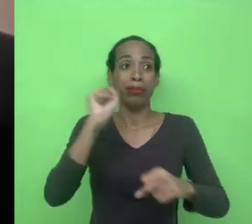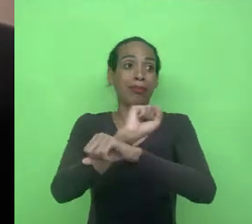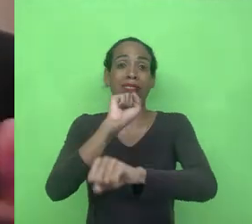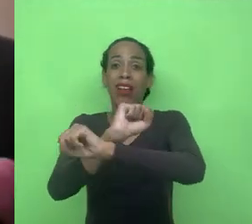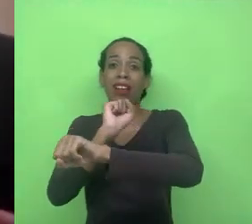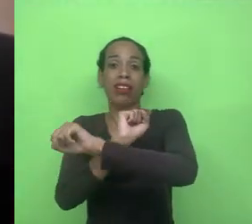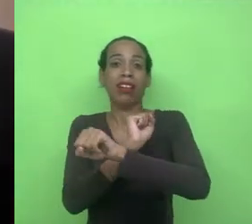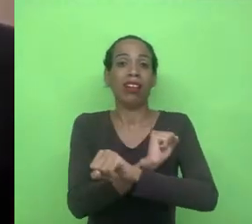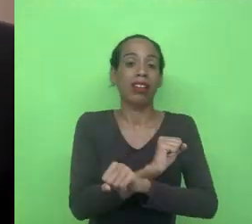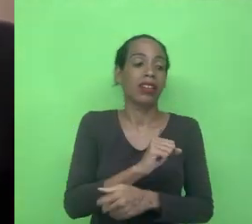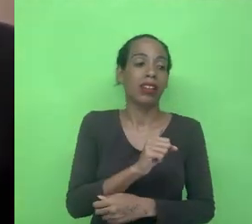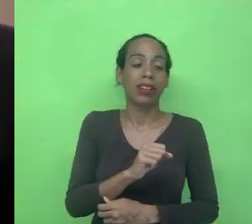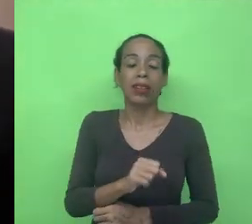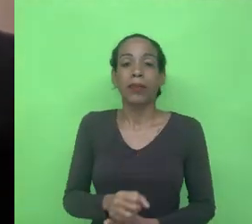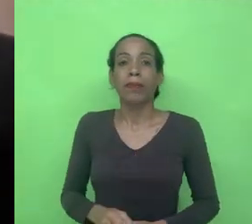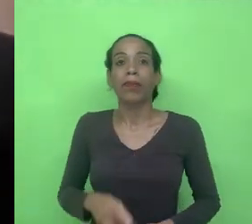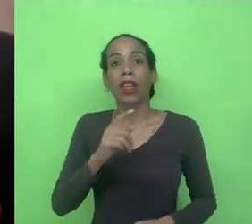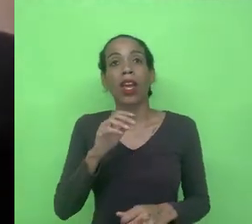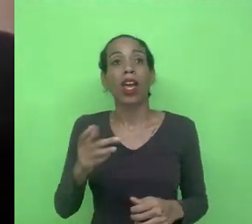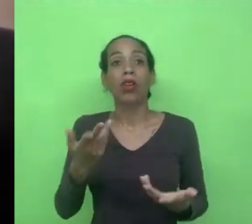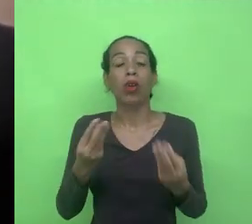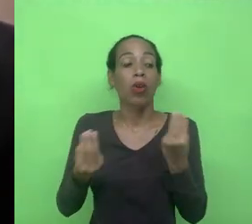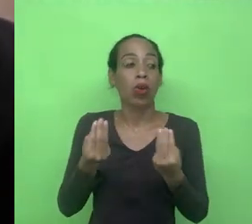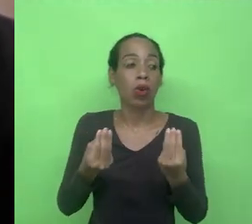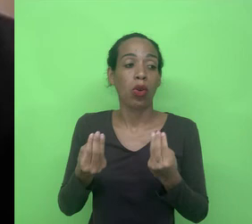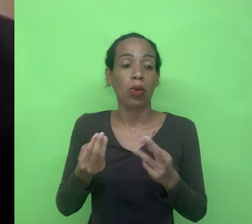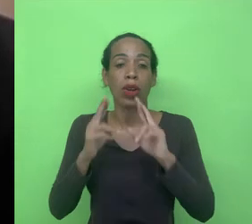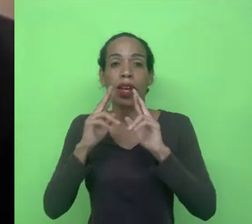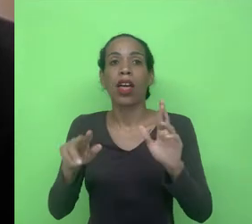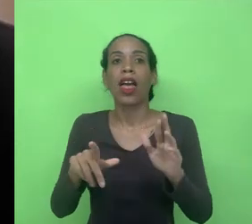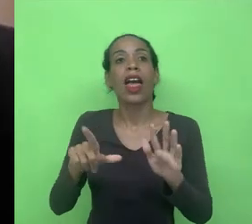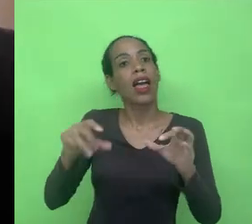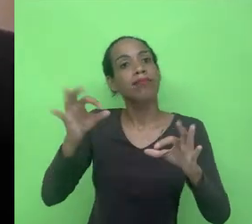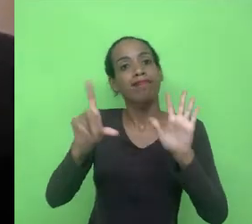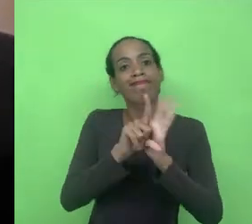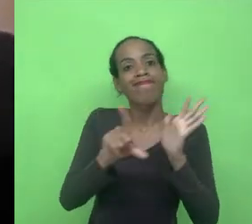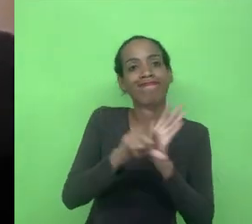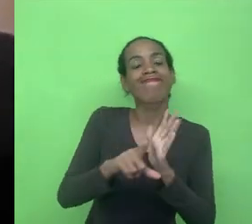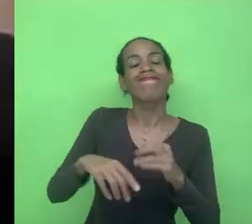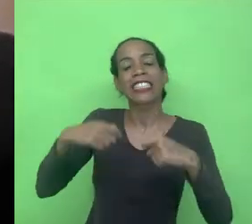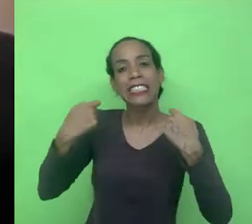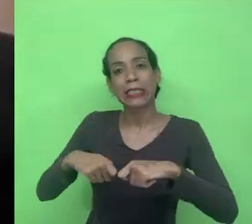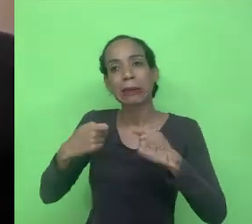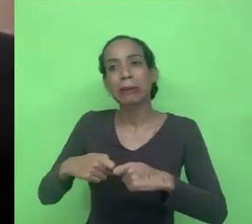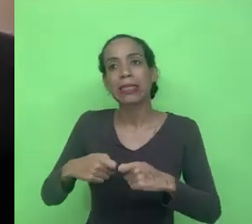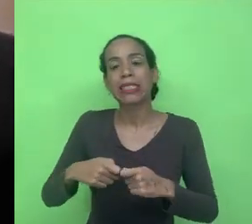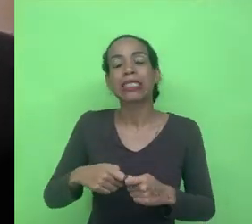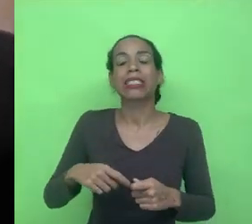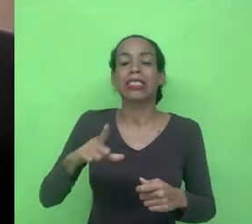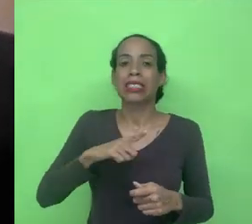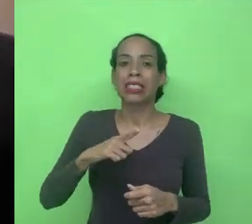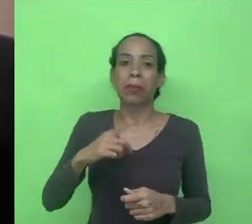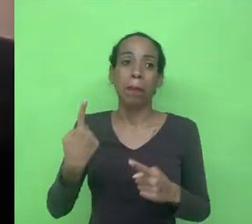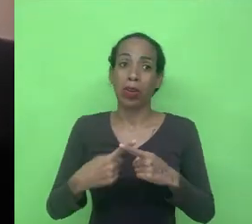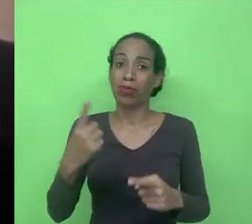cenário você resolve isso eu acredito que a legislação nesse caso fosse uma lei para inglês ver porque ela sozinha